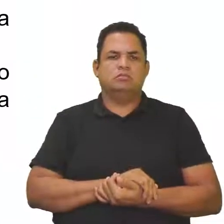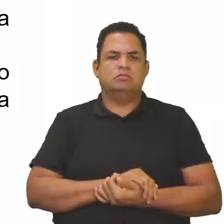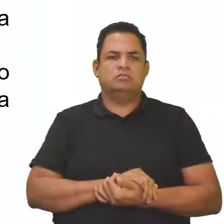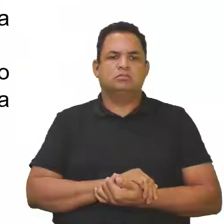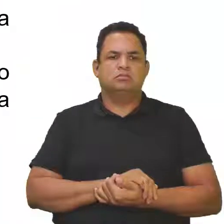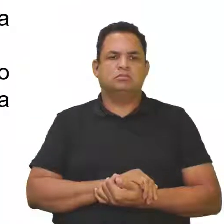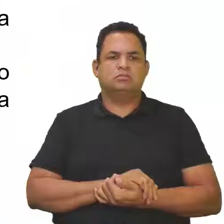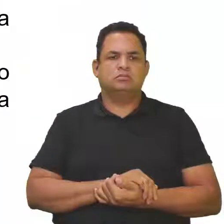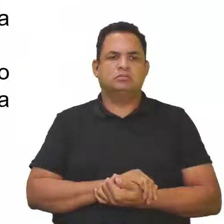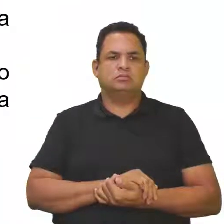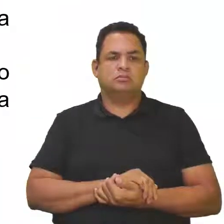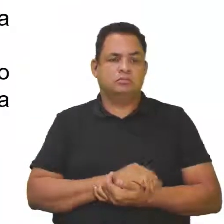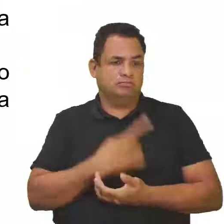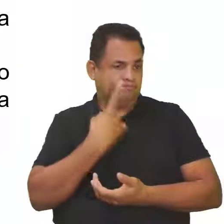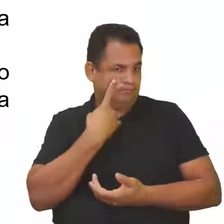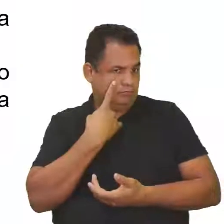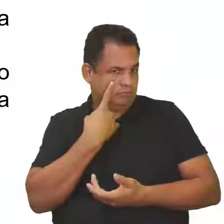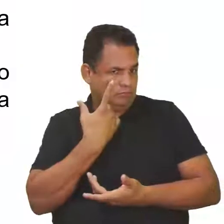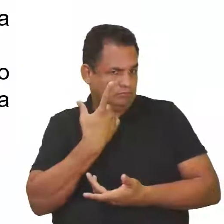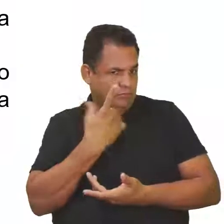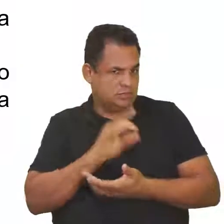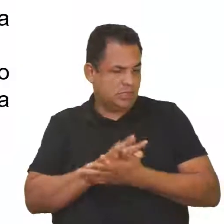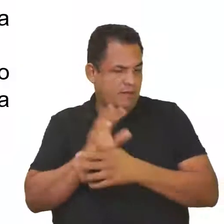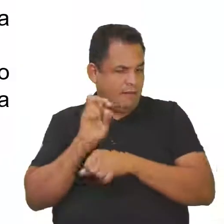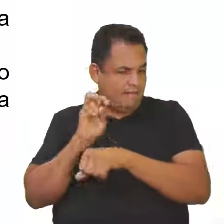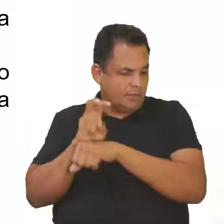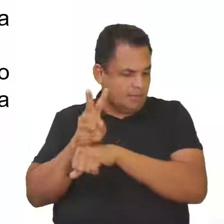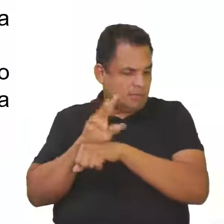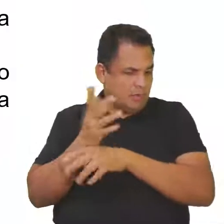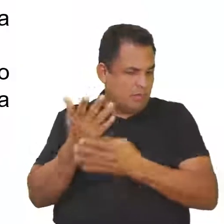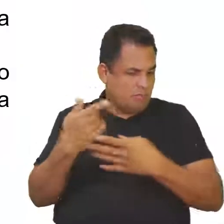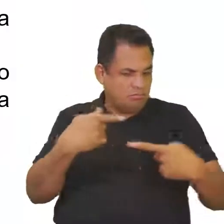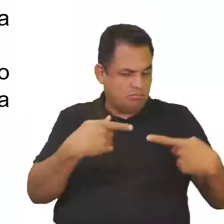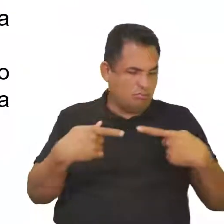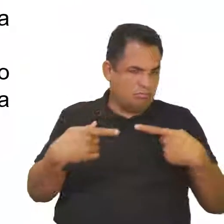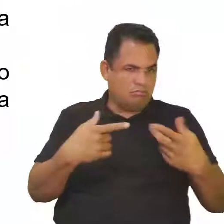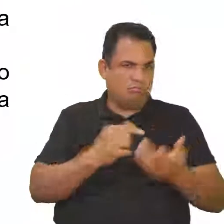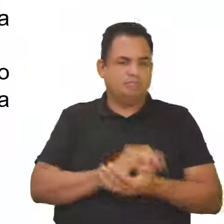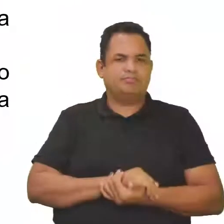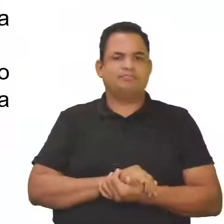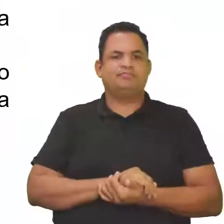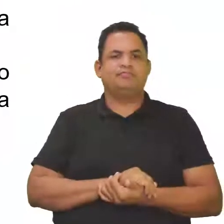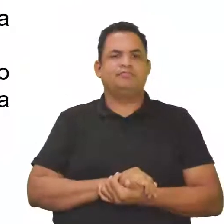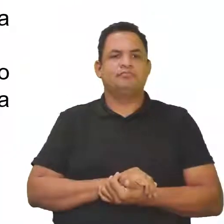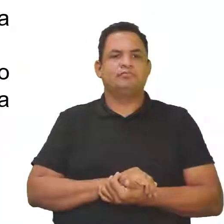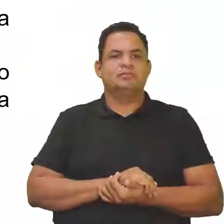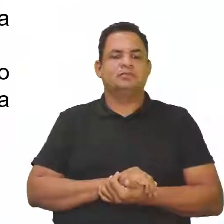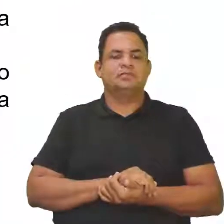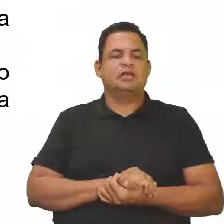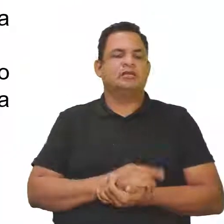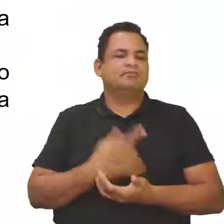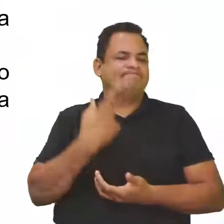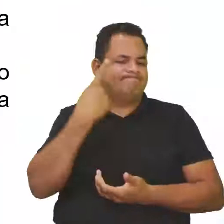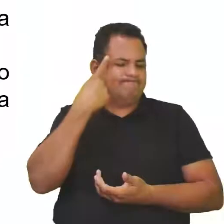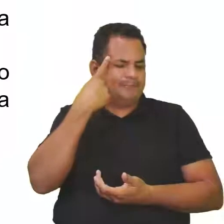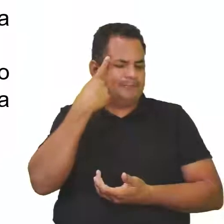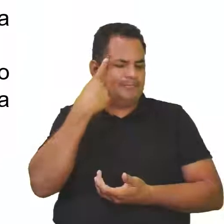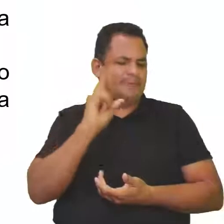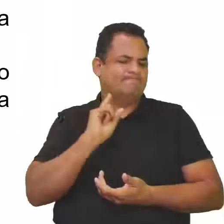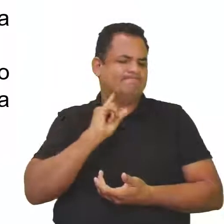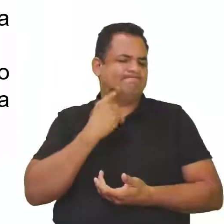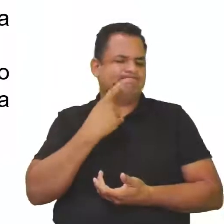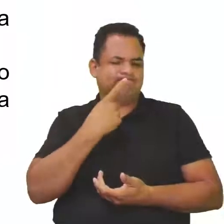observar com relação aos agrotóxicos, tá? A gente pensa que a poluição, de um modo geral,